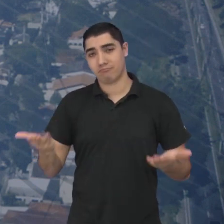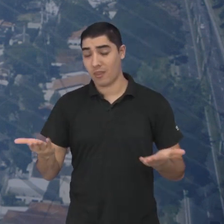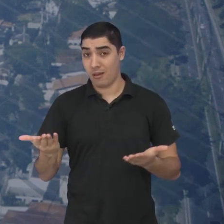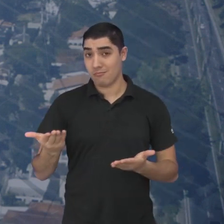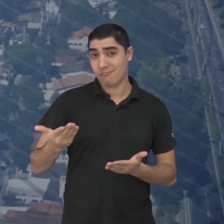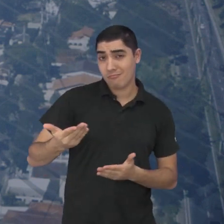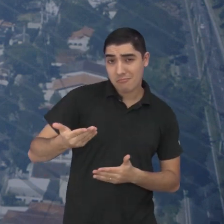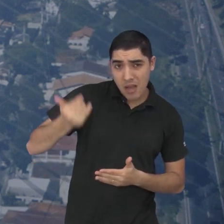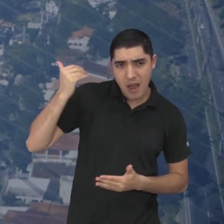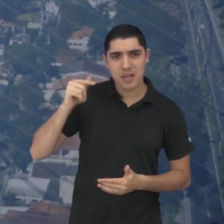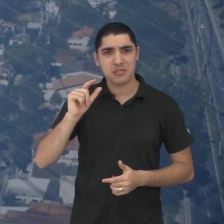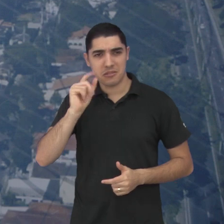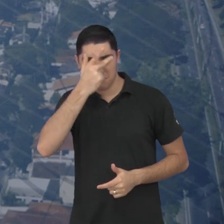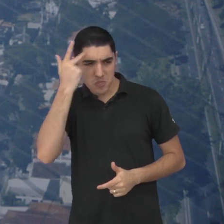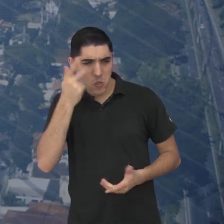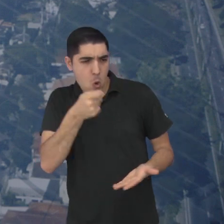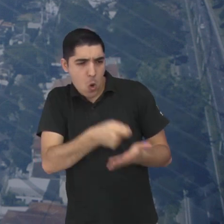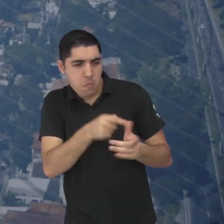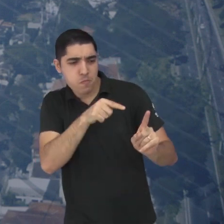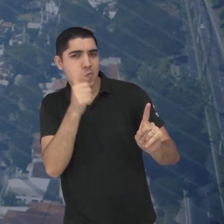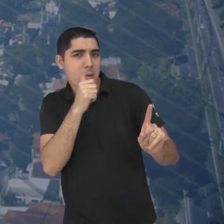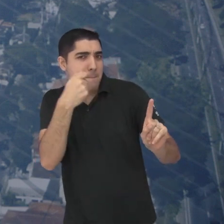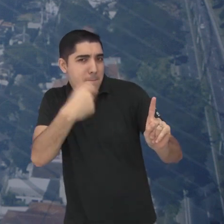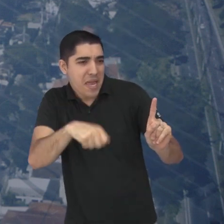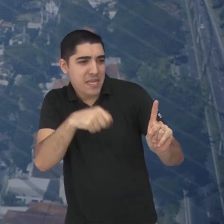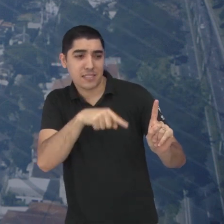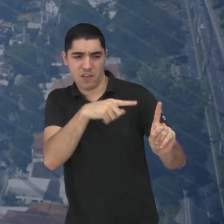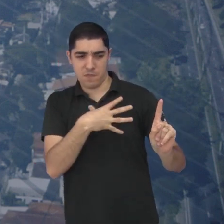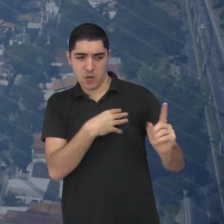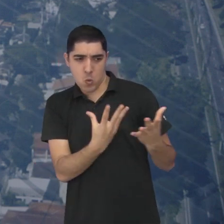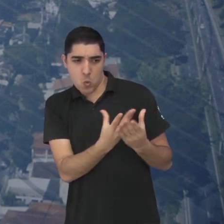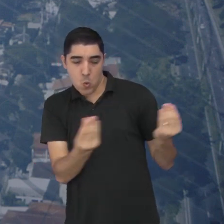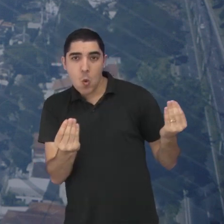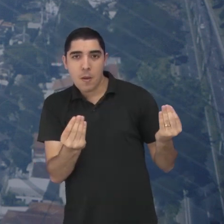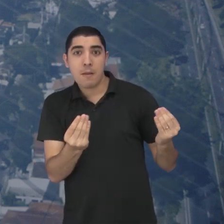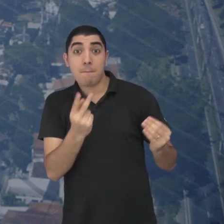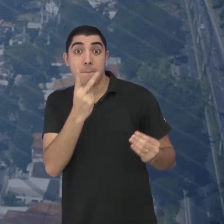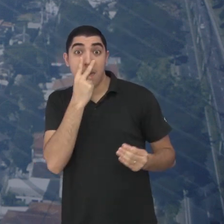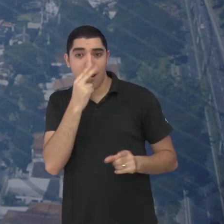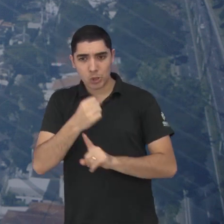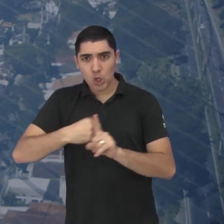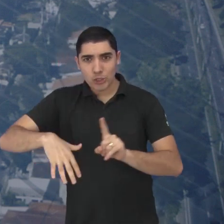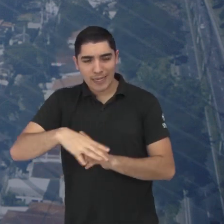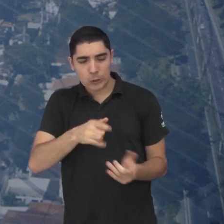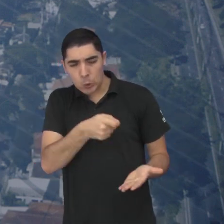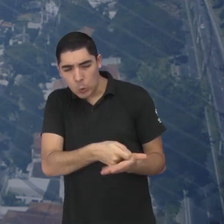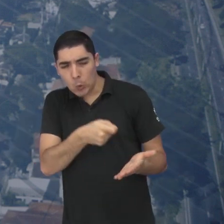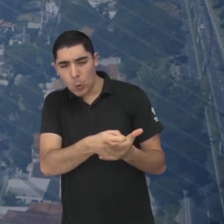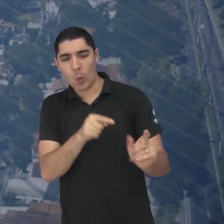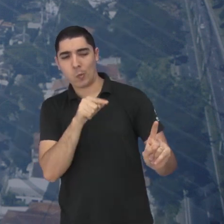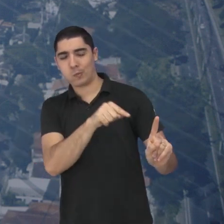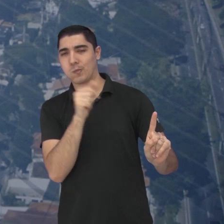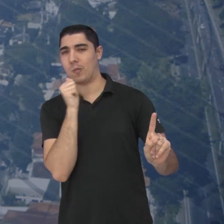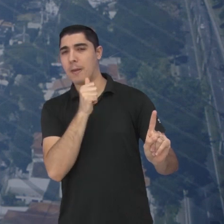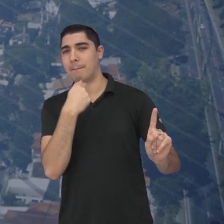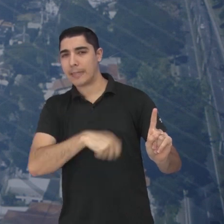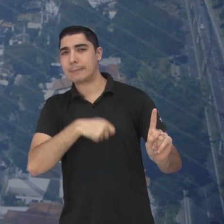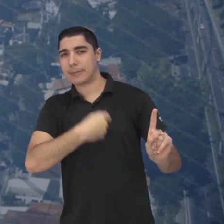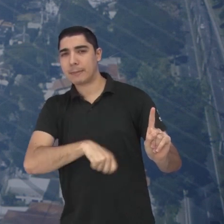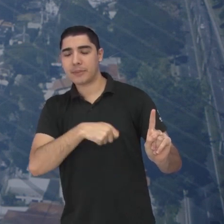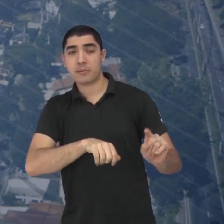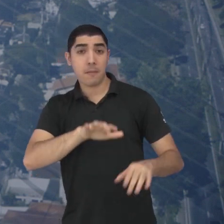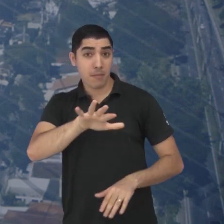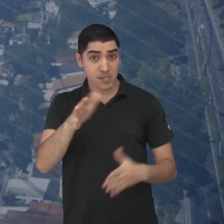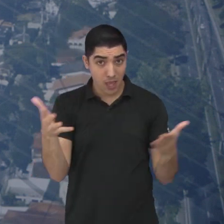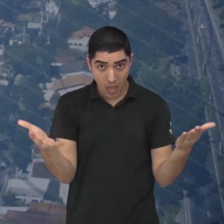espécie, ter uma família bem grande, sempre foi uma meta, um desejo colocado principalmente para as mulheres. Só que esse